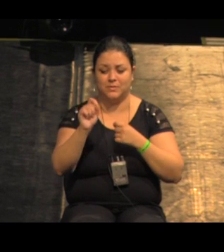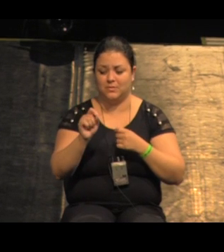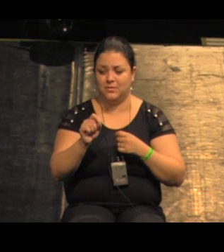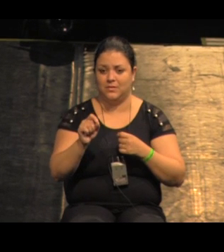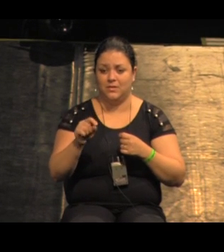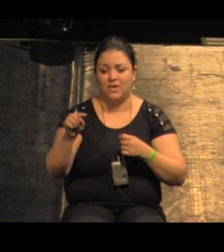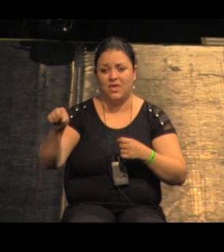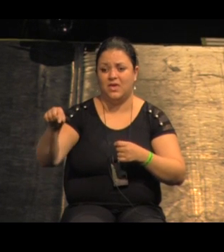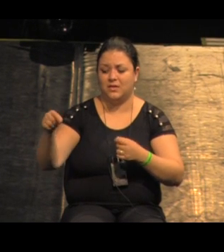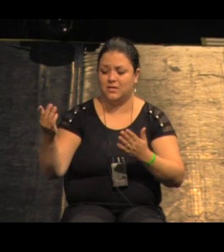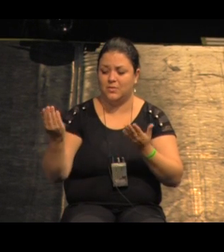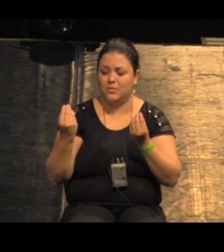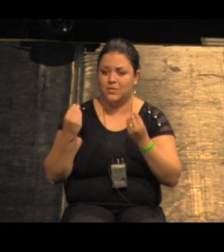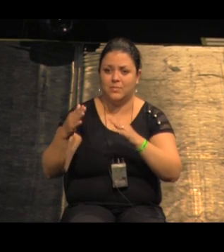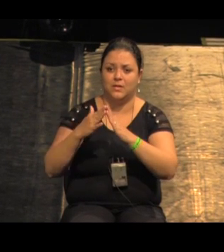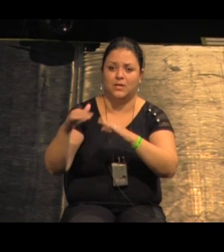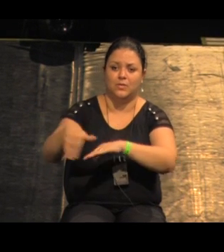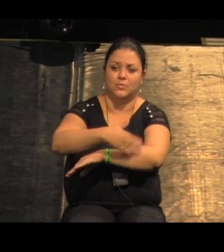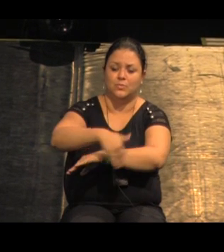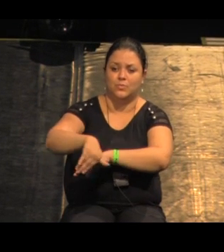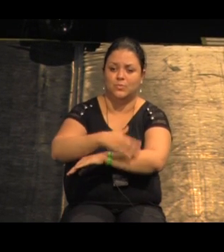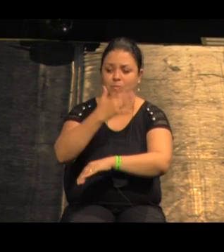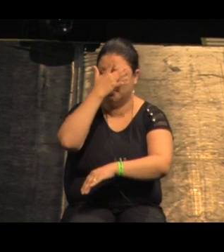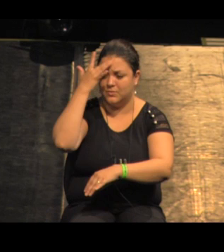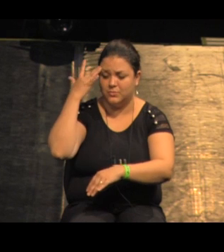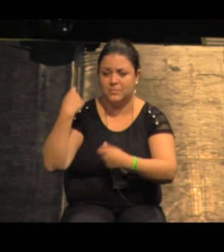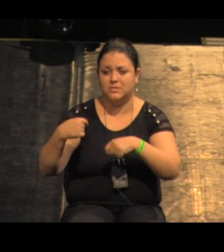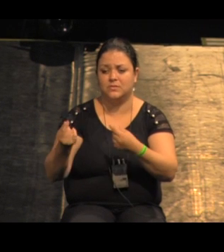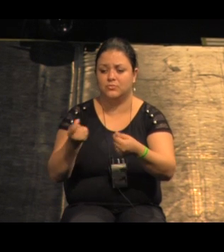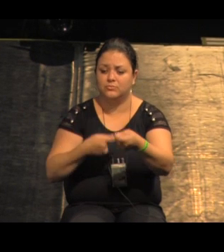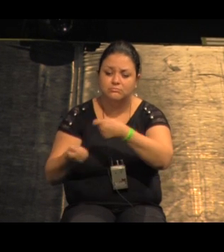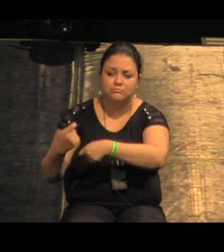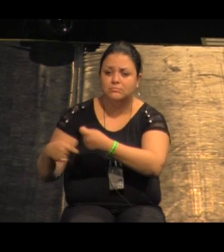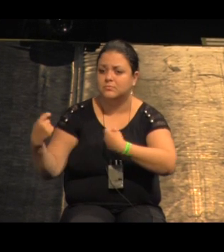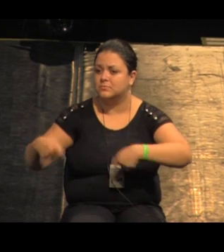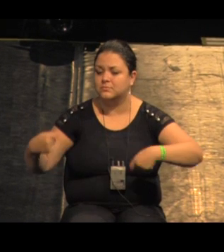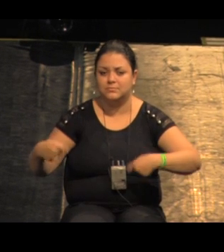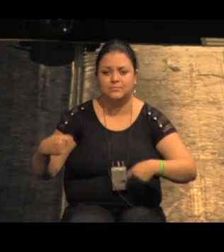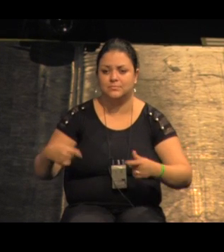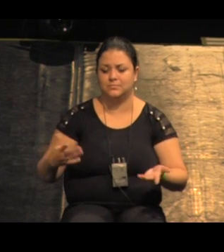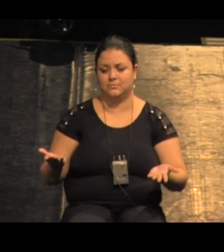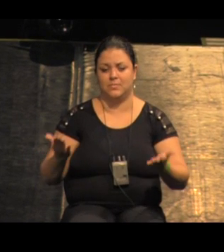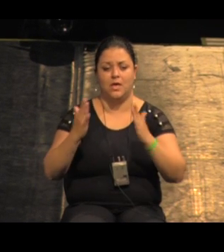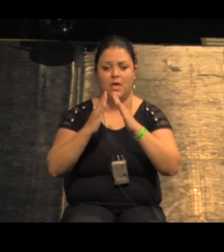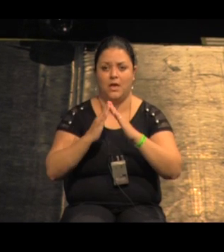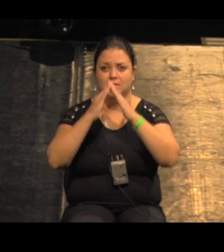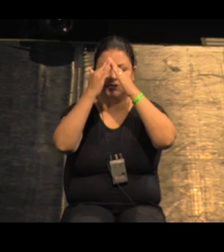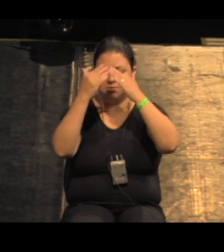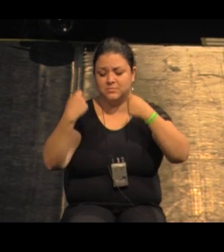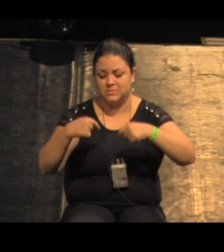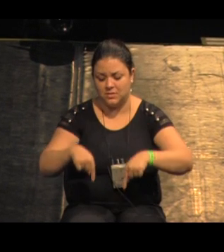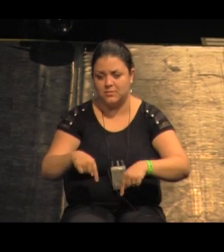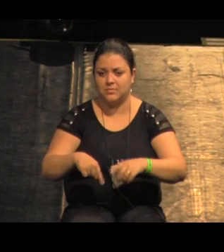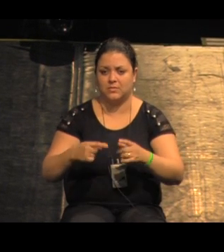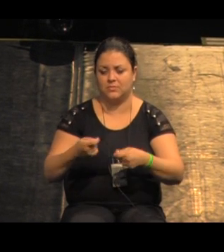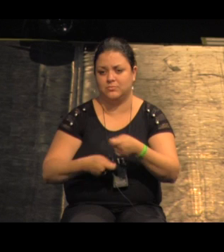comercial como era essa população vivia se empoderava e gerava recursos a partir desse comércio